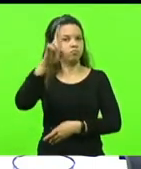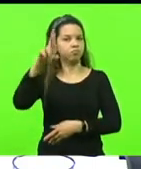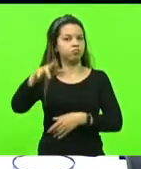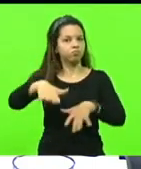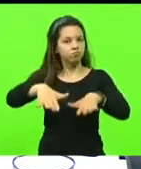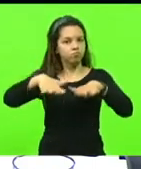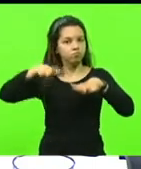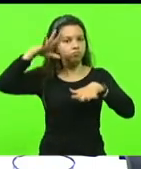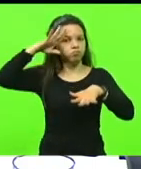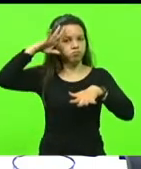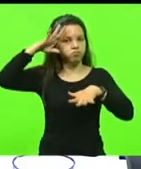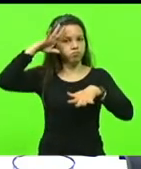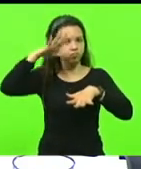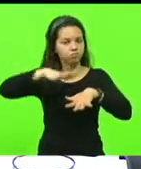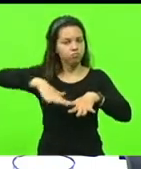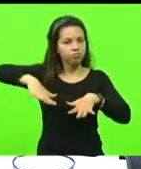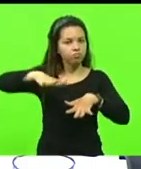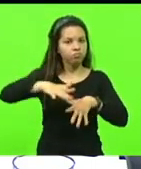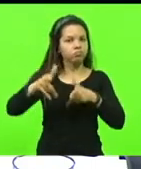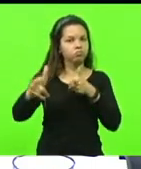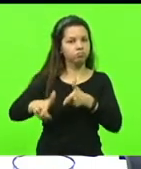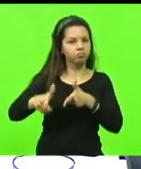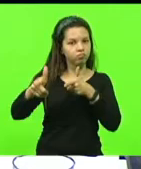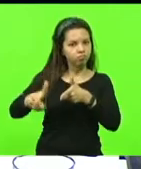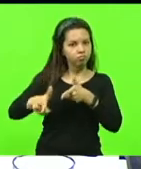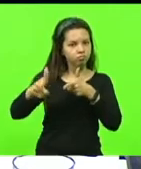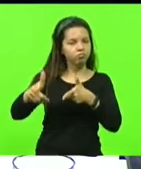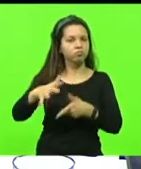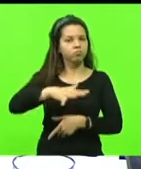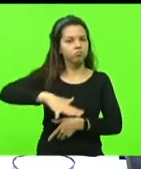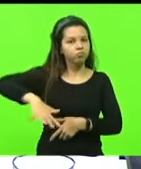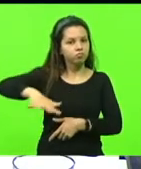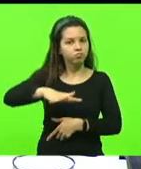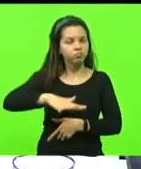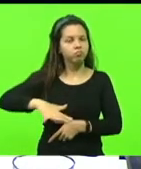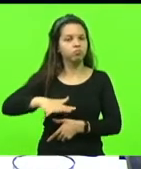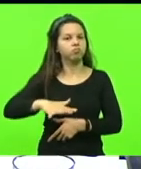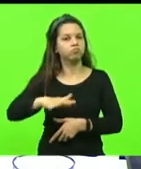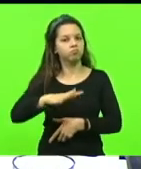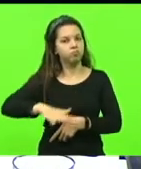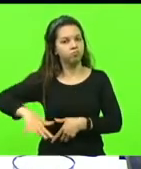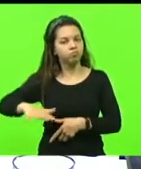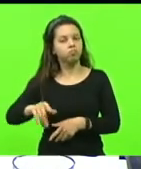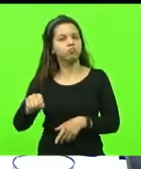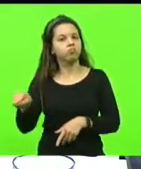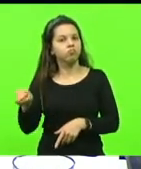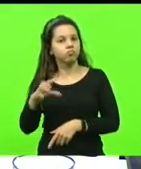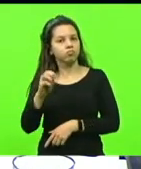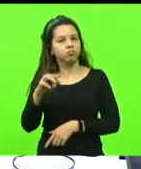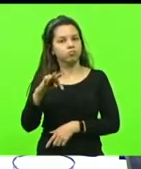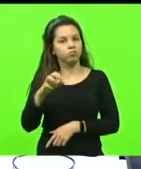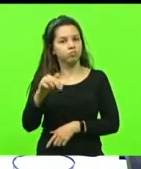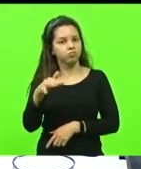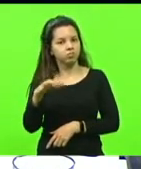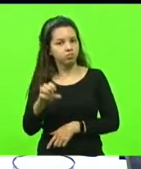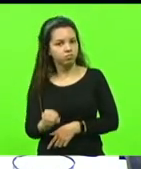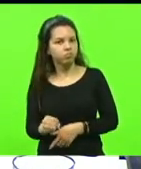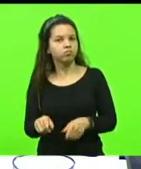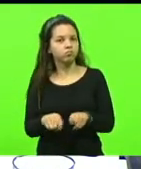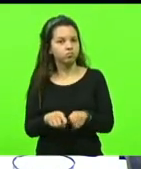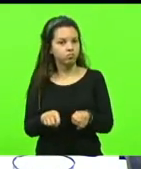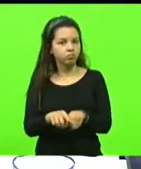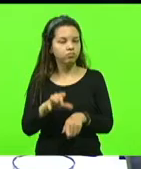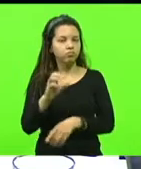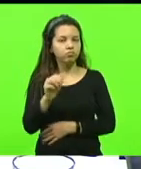região de Caçador, toda a região do Contestado. Se nós pegarmos a Cacique